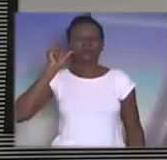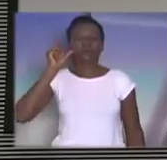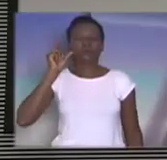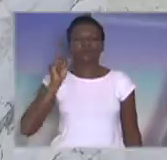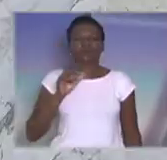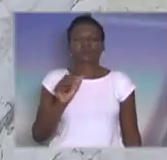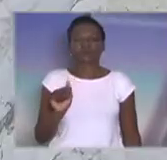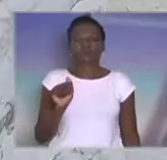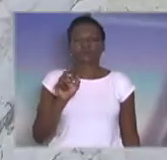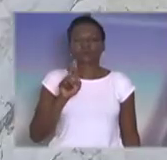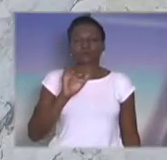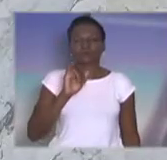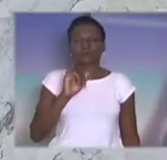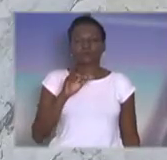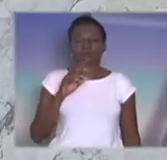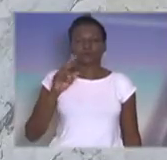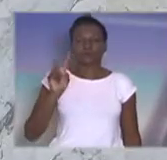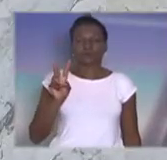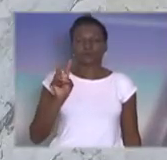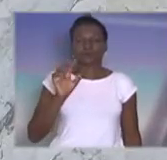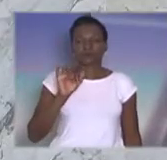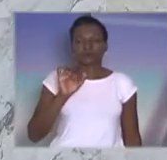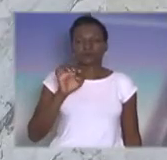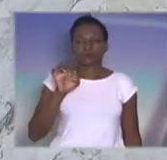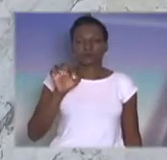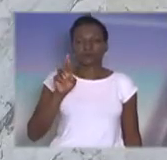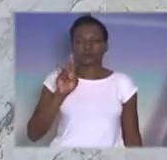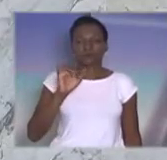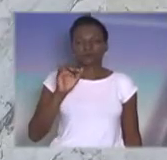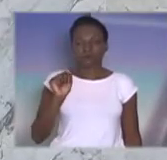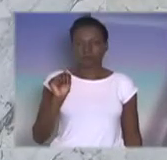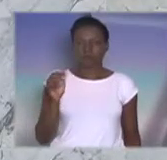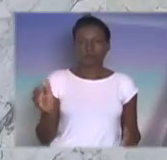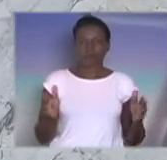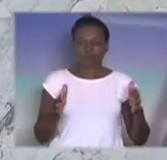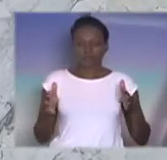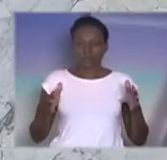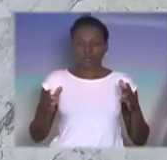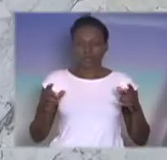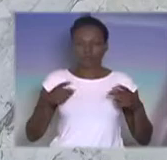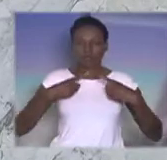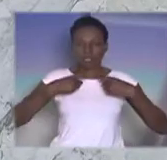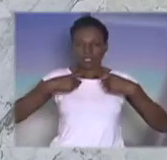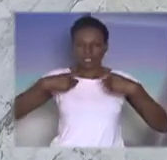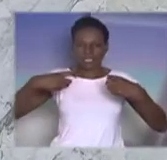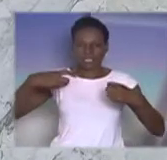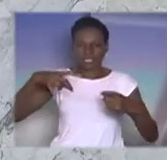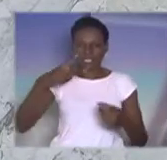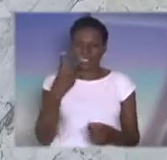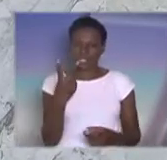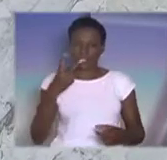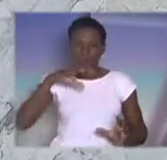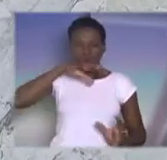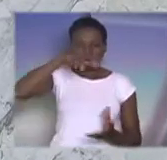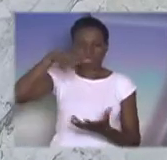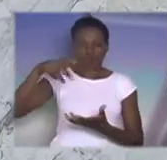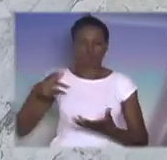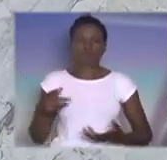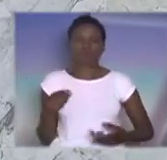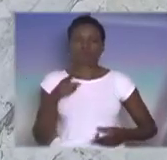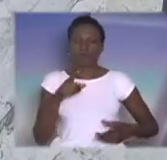senhor Ari Vieira. Durante a Segunda Guerra Mundial, ele pertenceu ao primeiro grupo do Segundo Regimento de Obuses